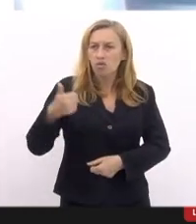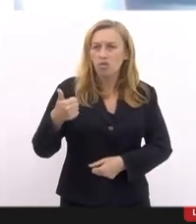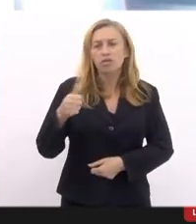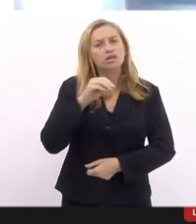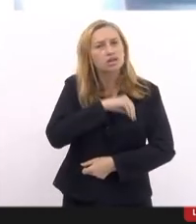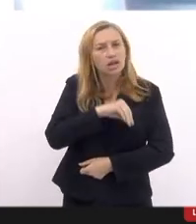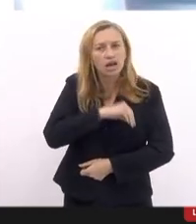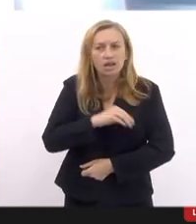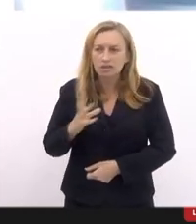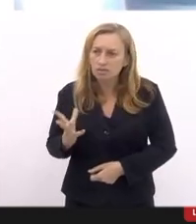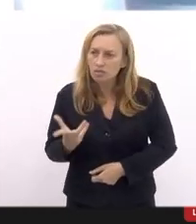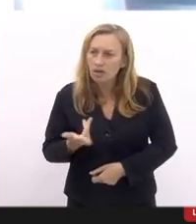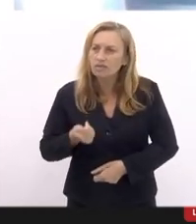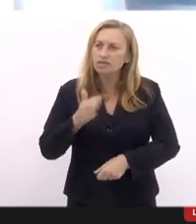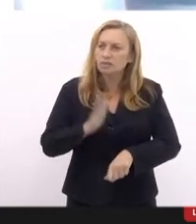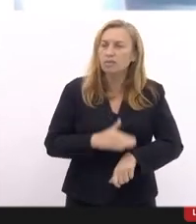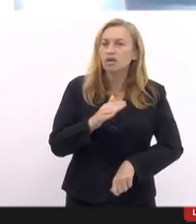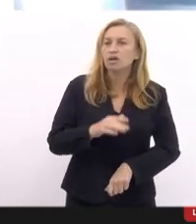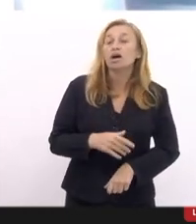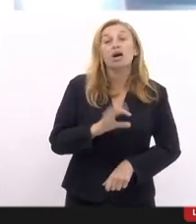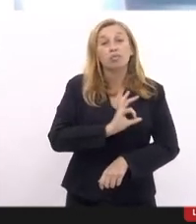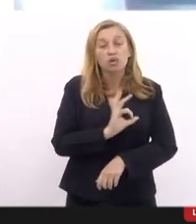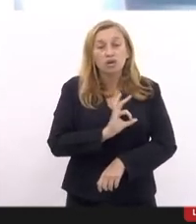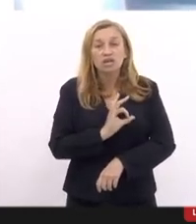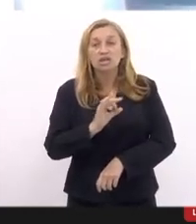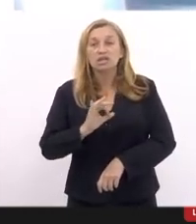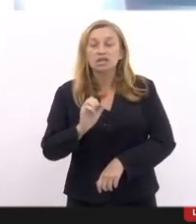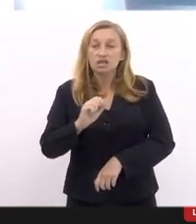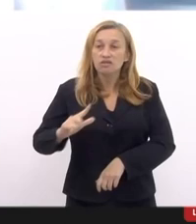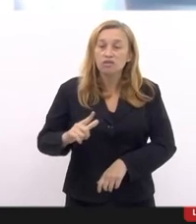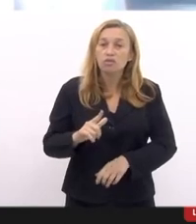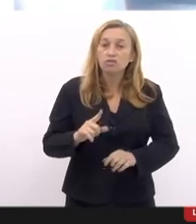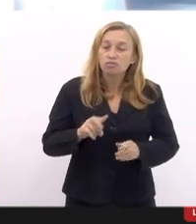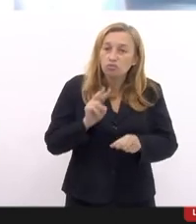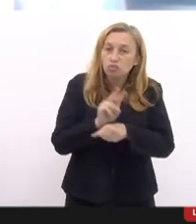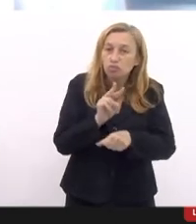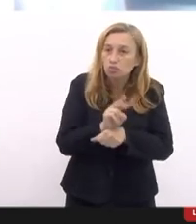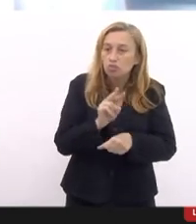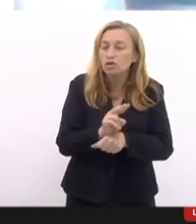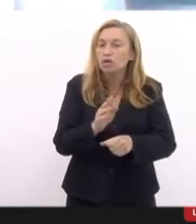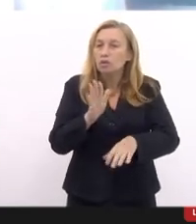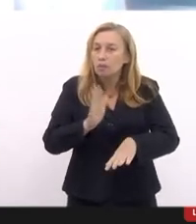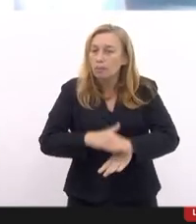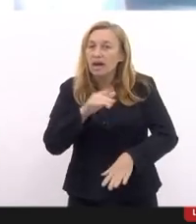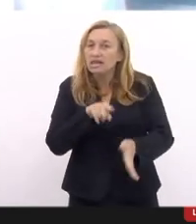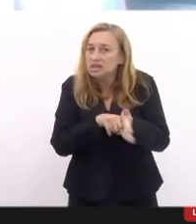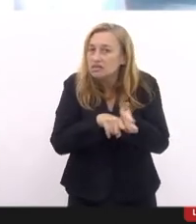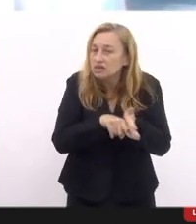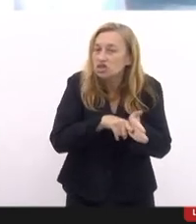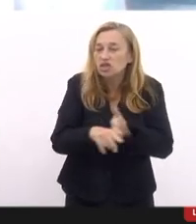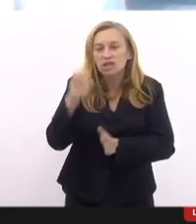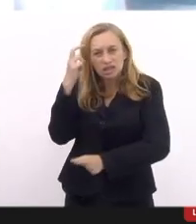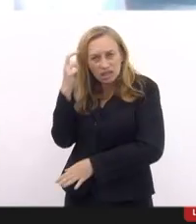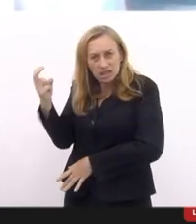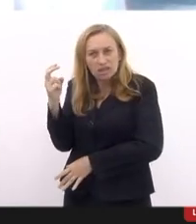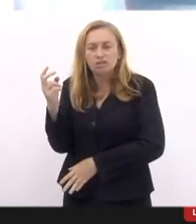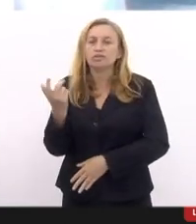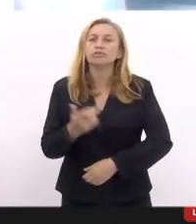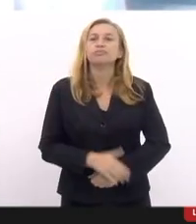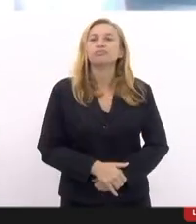qualificação, que a Polícia Civil ajude também com mais investigação, uma polícia mais inteligente, mais